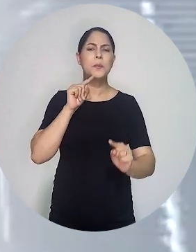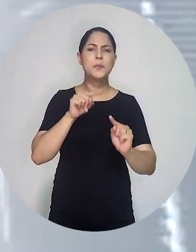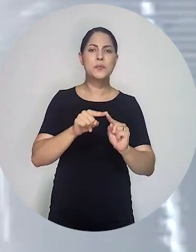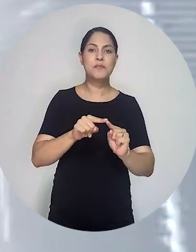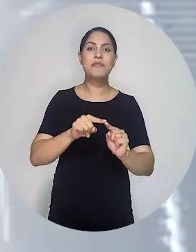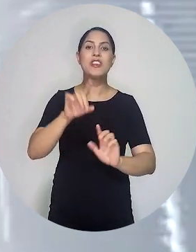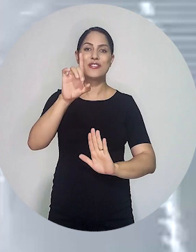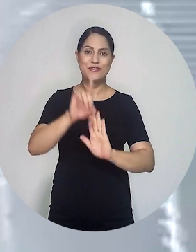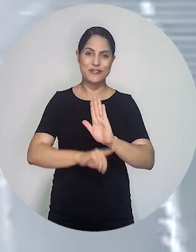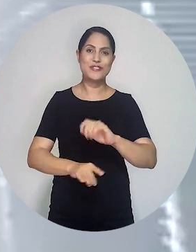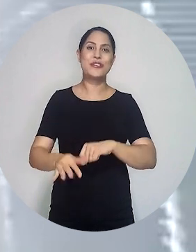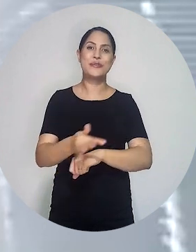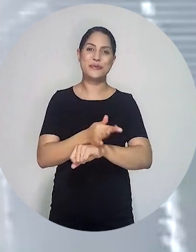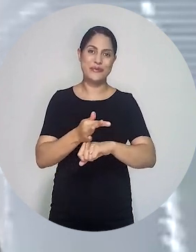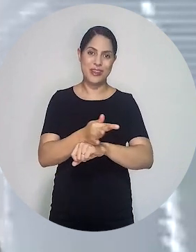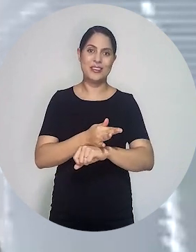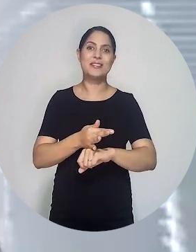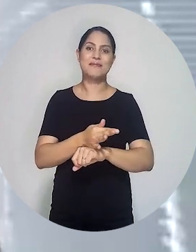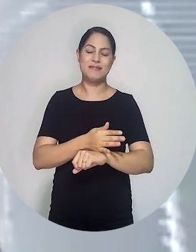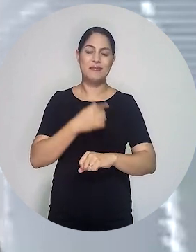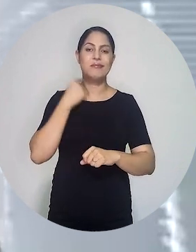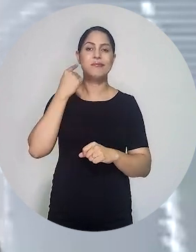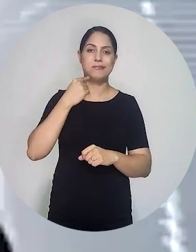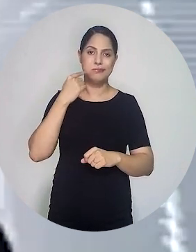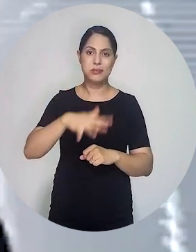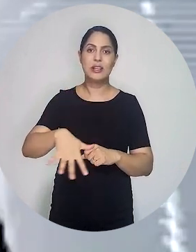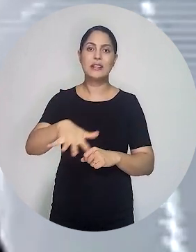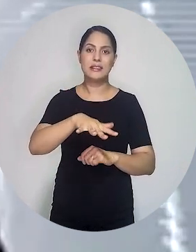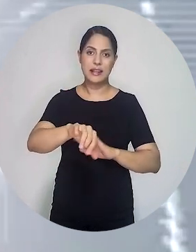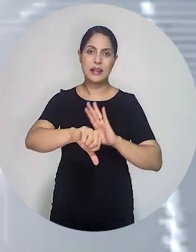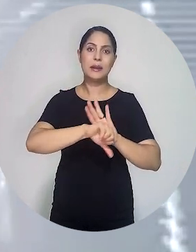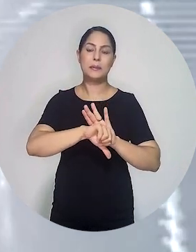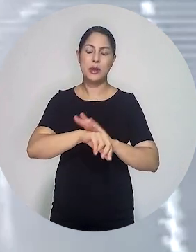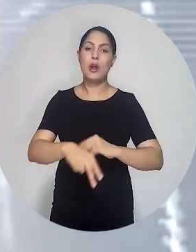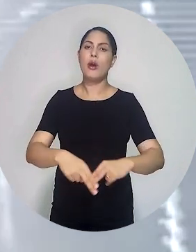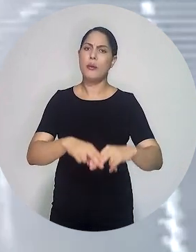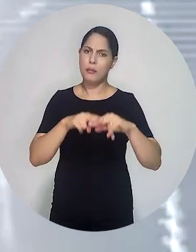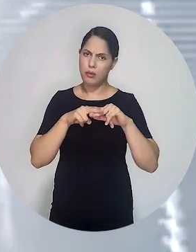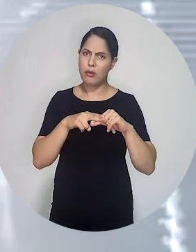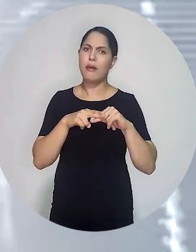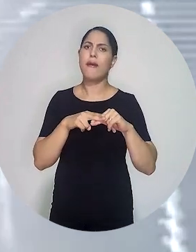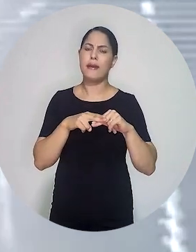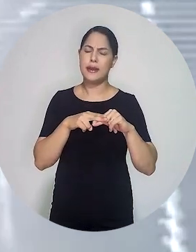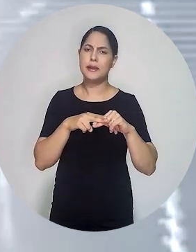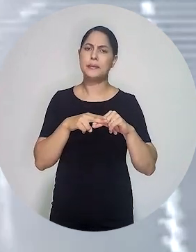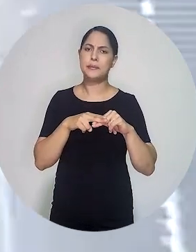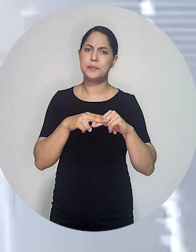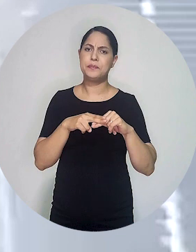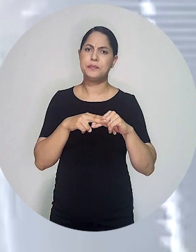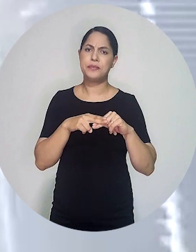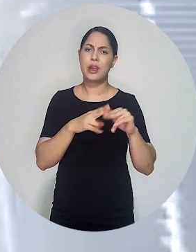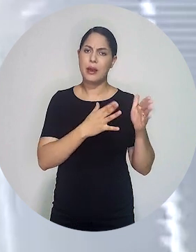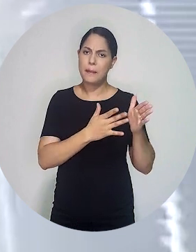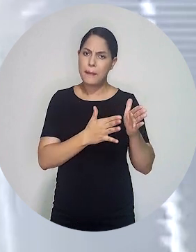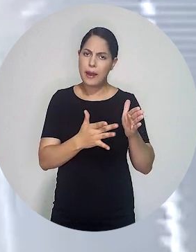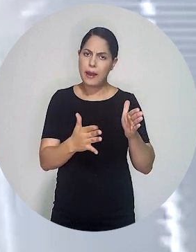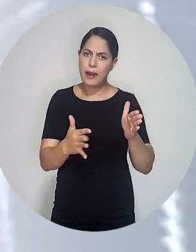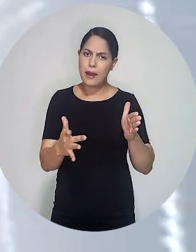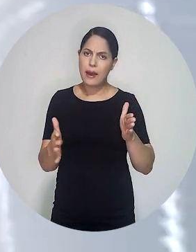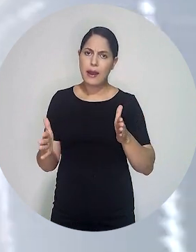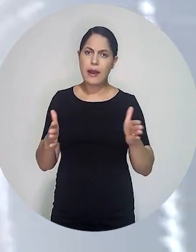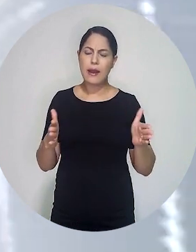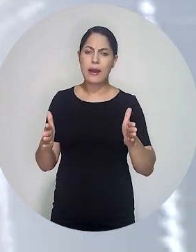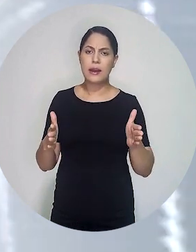do Código de Processo Penal, a garantia de um direito às férias para os advogados e advogadas criminalistas, porque